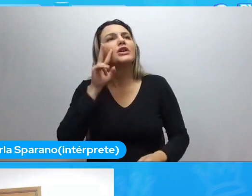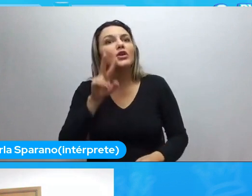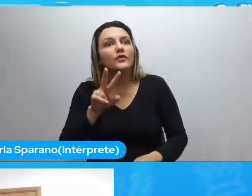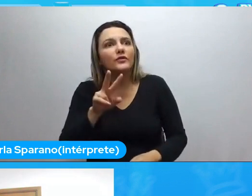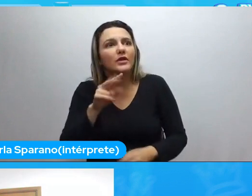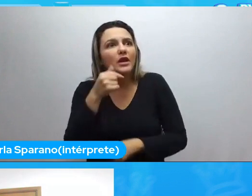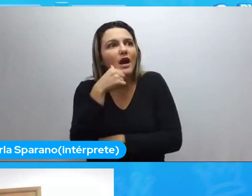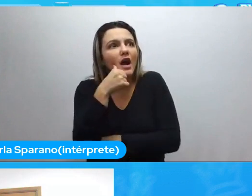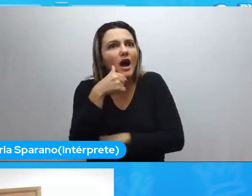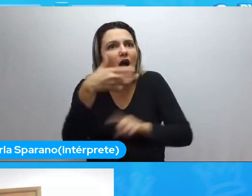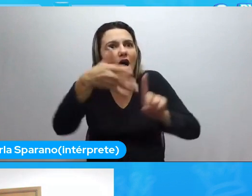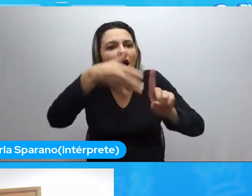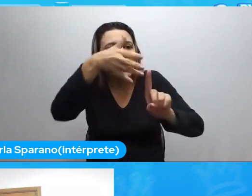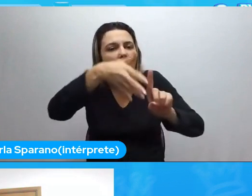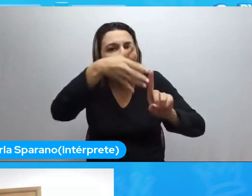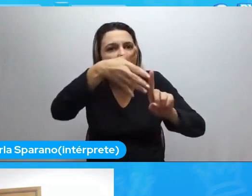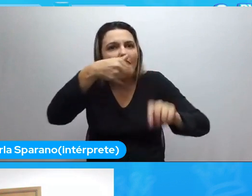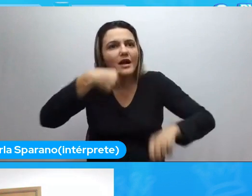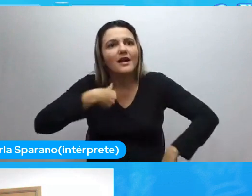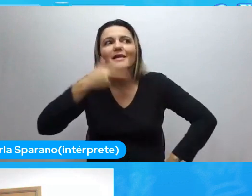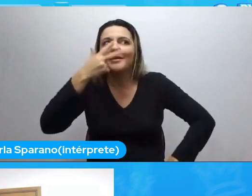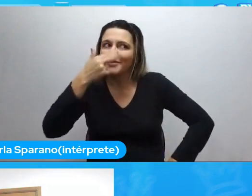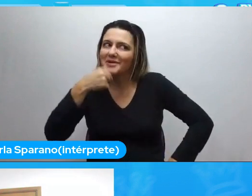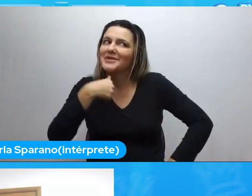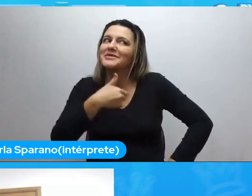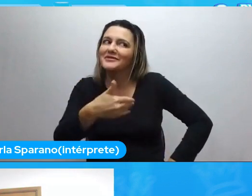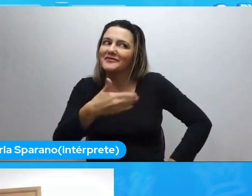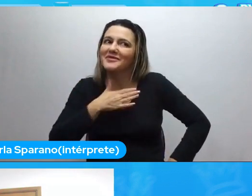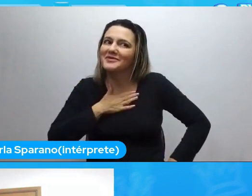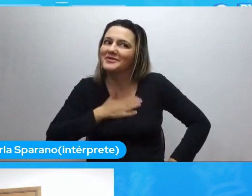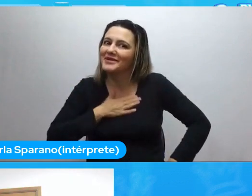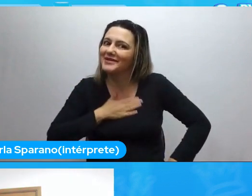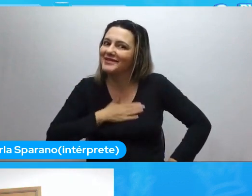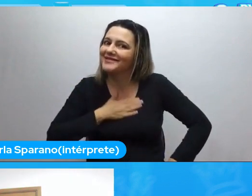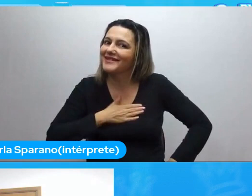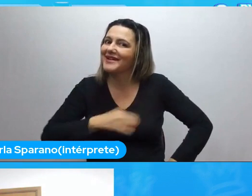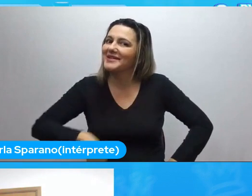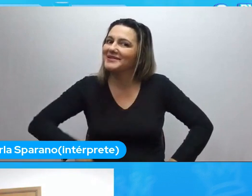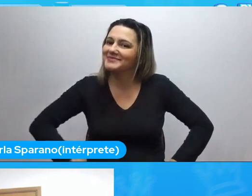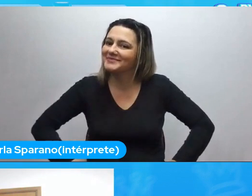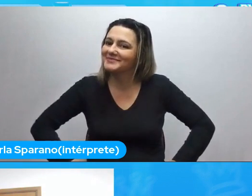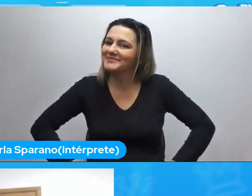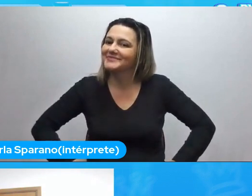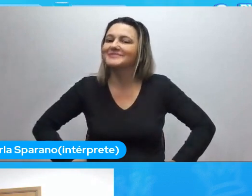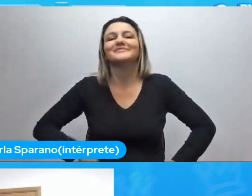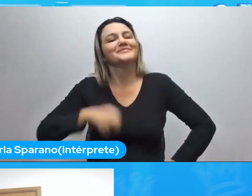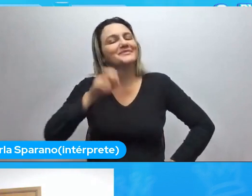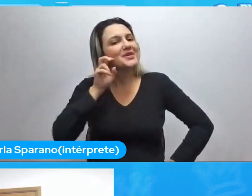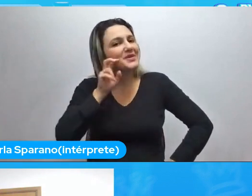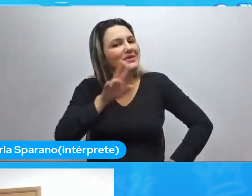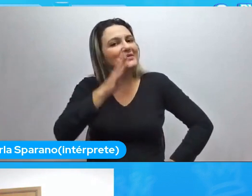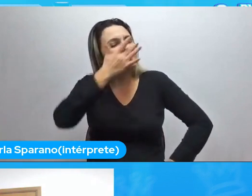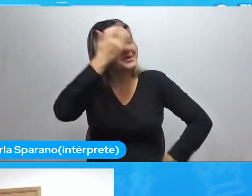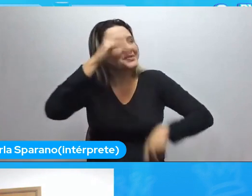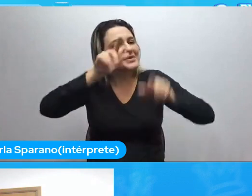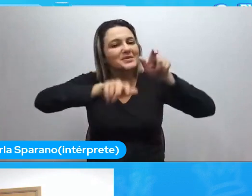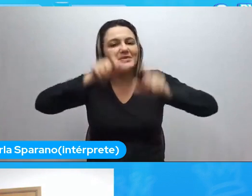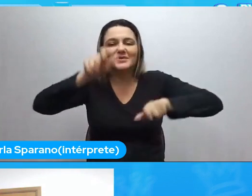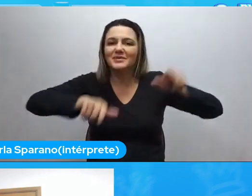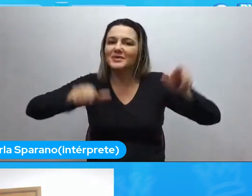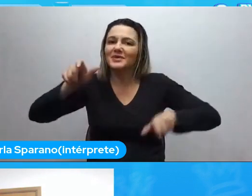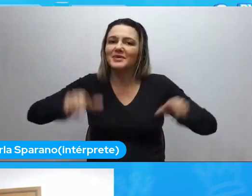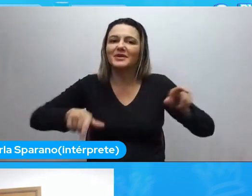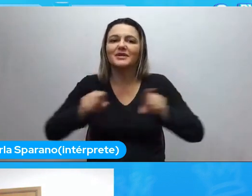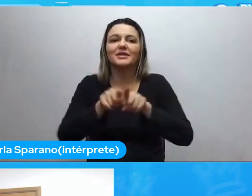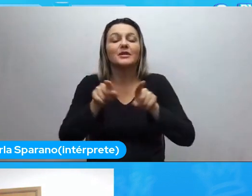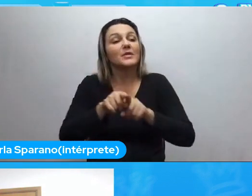tipo... Eu acho que eu vou gostar disso daqui. Aí, quando eu vi essas pessoas aqui, todas que eu montava, e principalmente quando